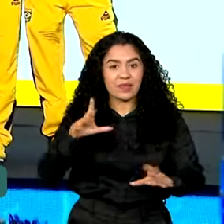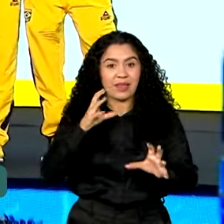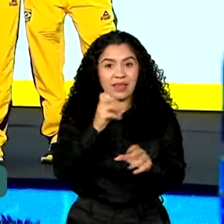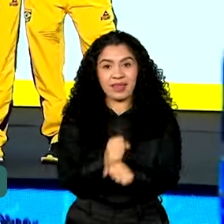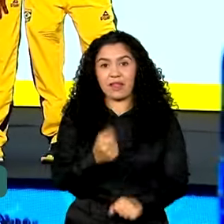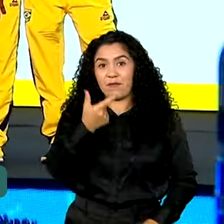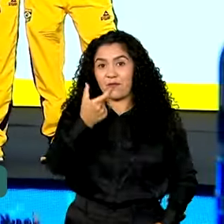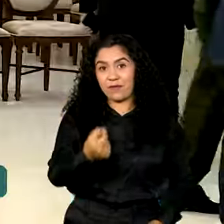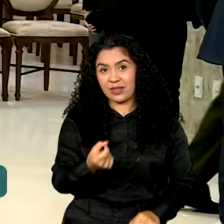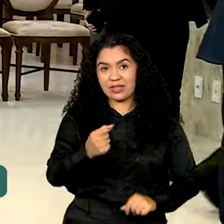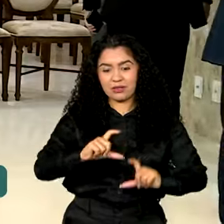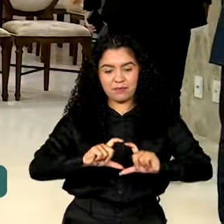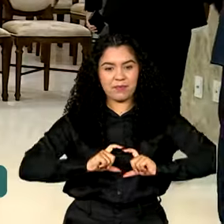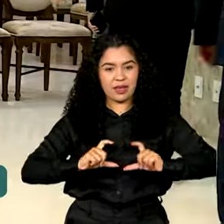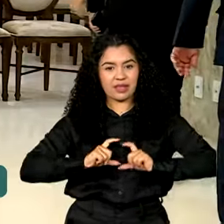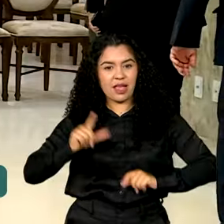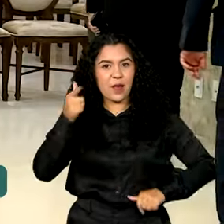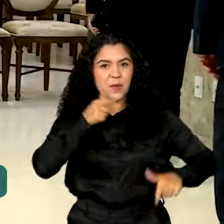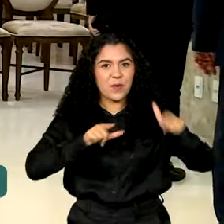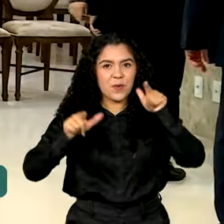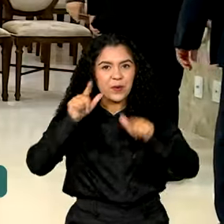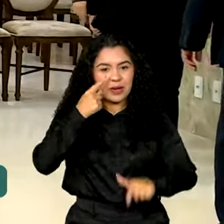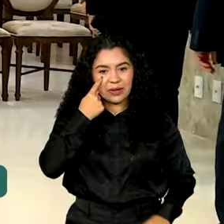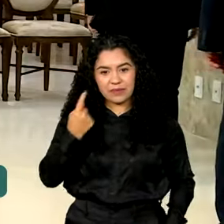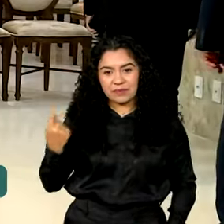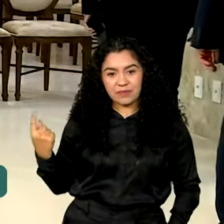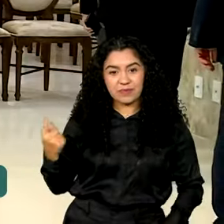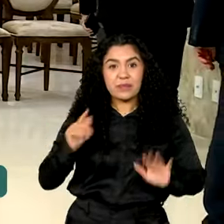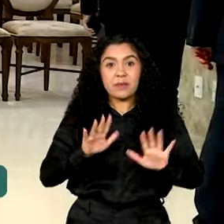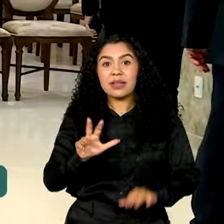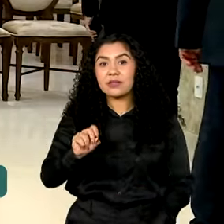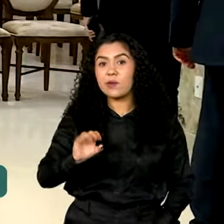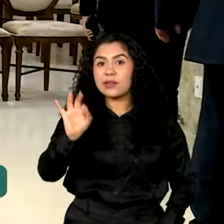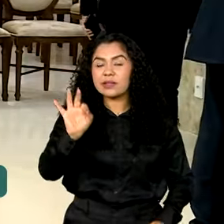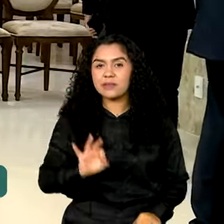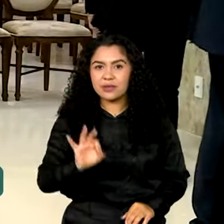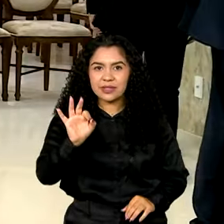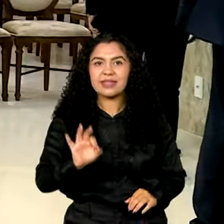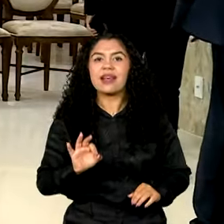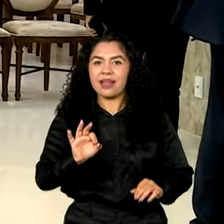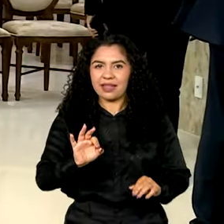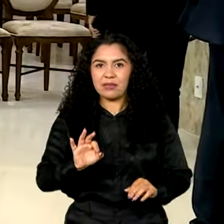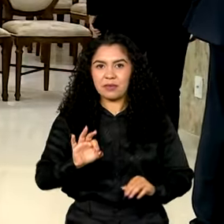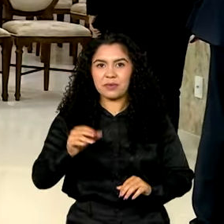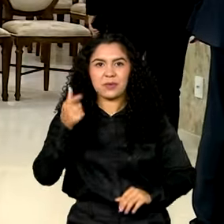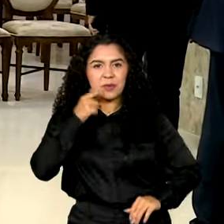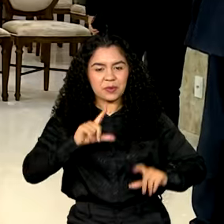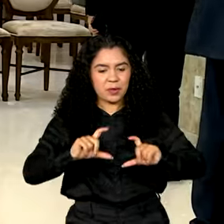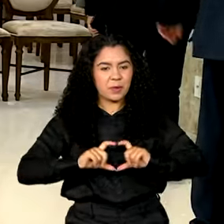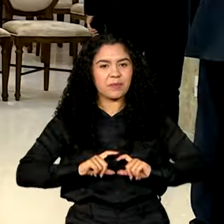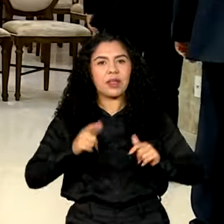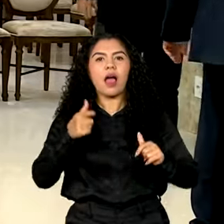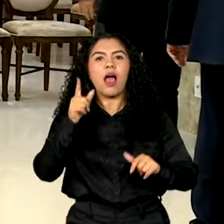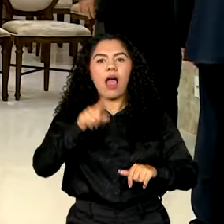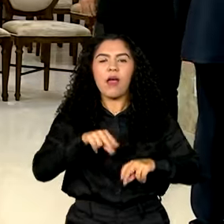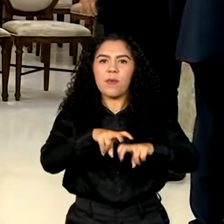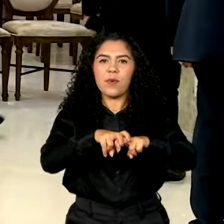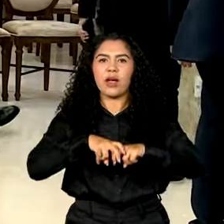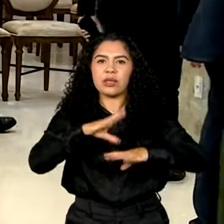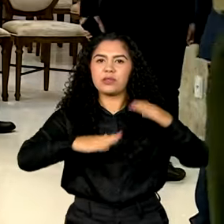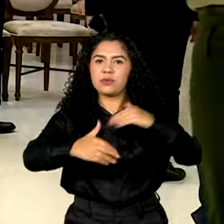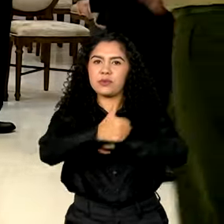20 medalhas. E mais da metade dessas medalhas chegaram pelas mãos dos atletas militares que fazem parte do programa